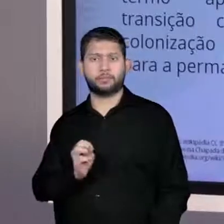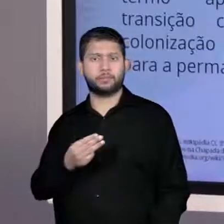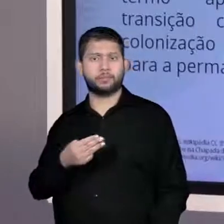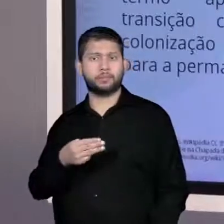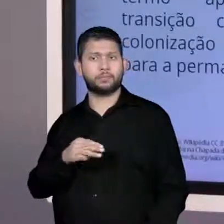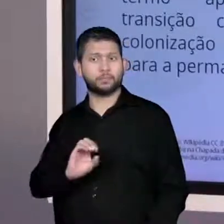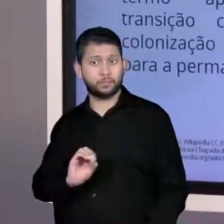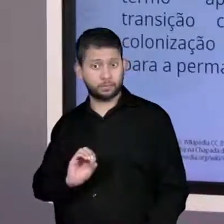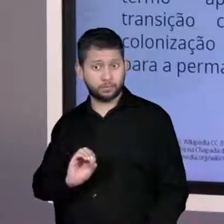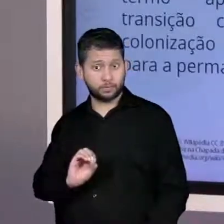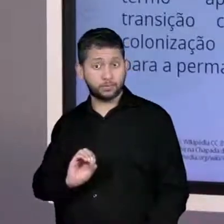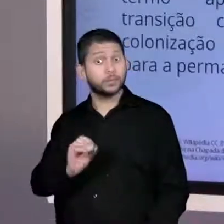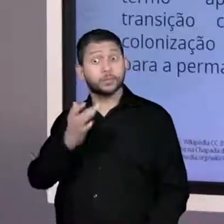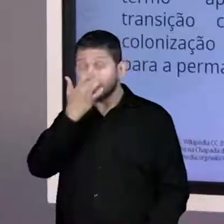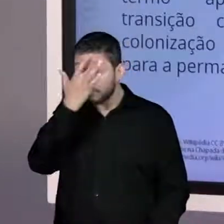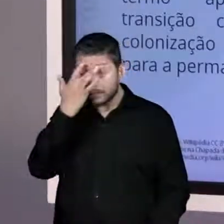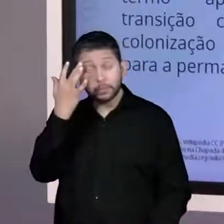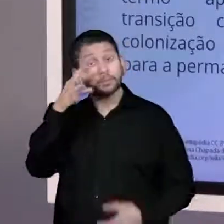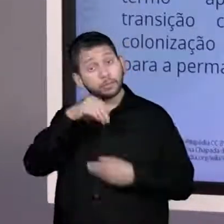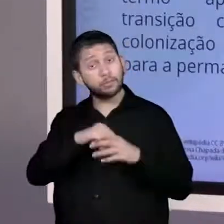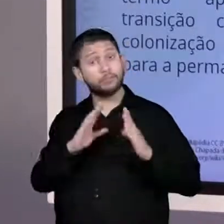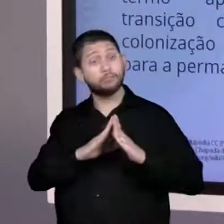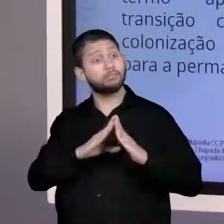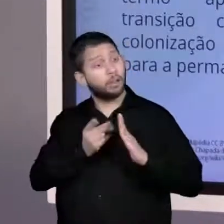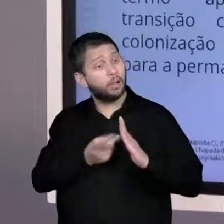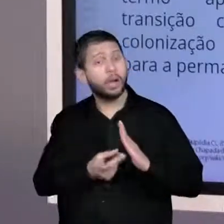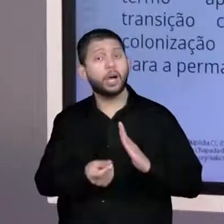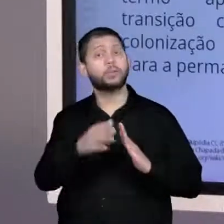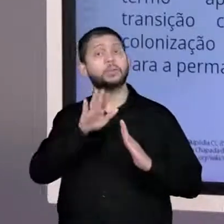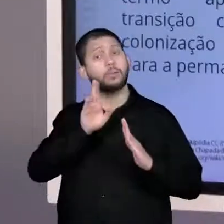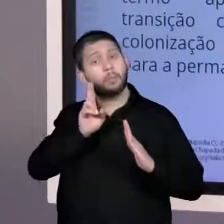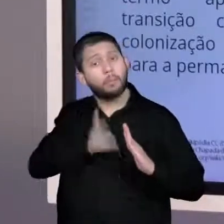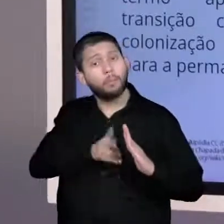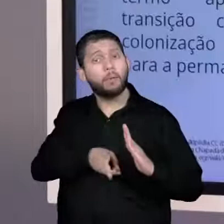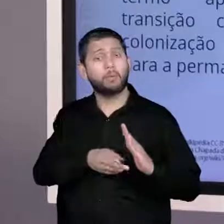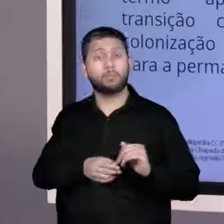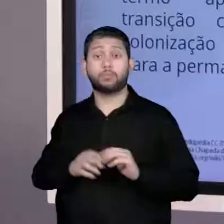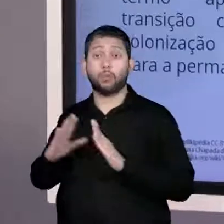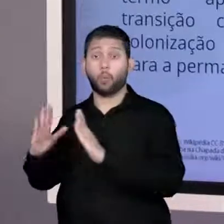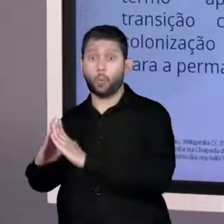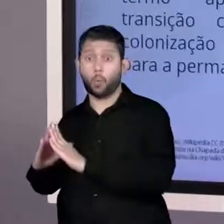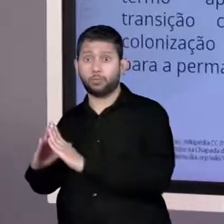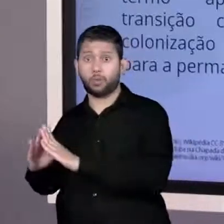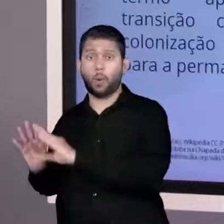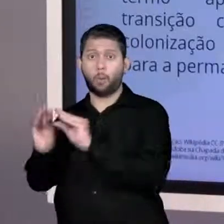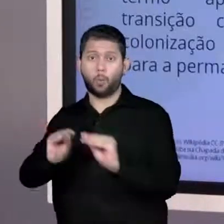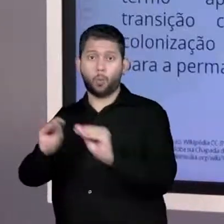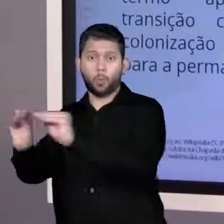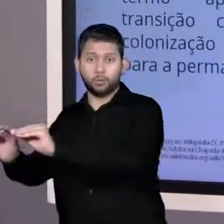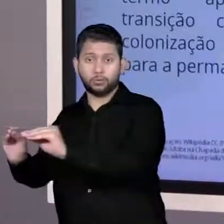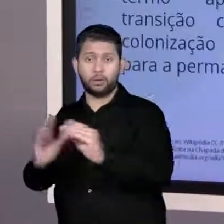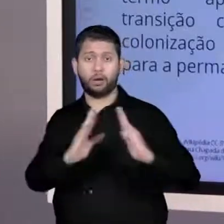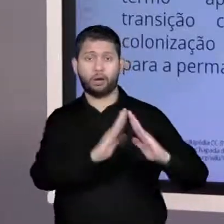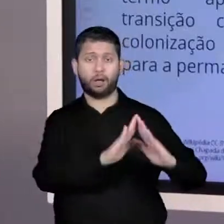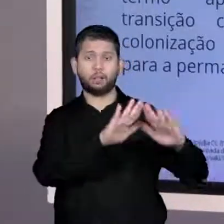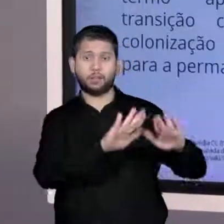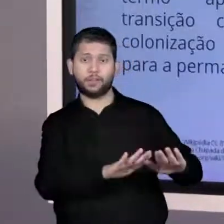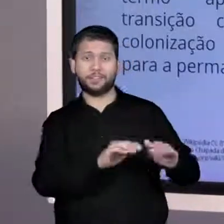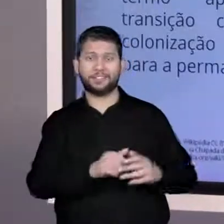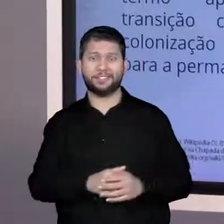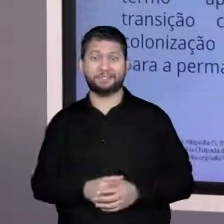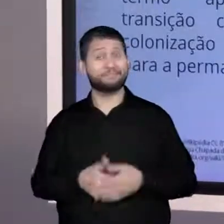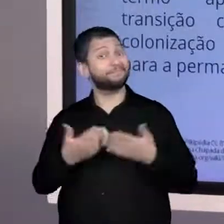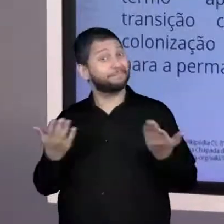por muitos e muitos anos. Então, são dois grupos completamente diferentes. E esses dois grupos